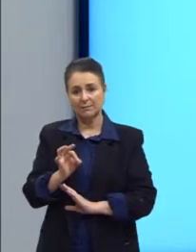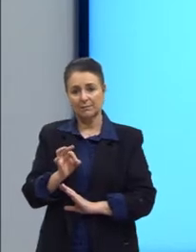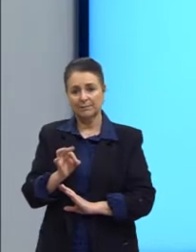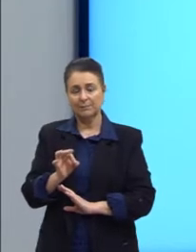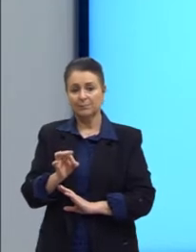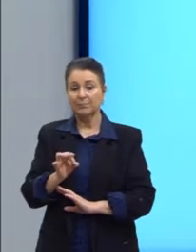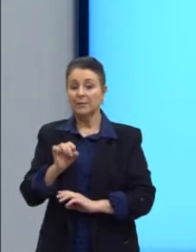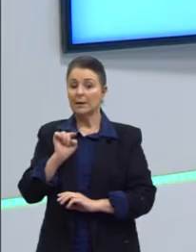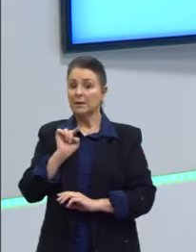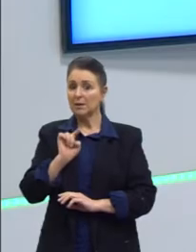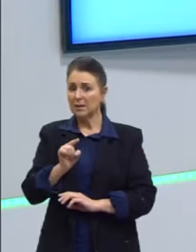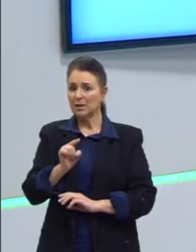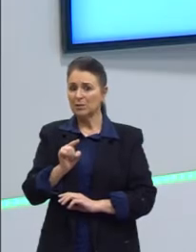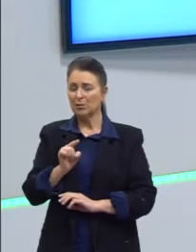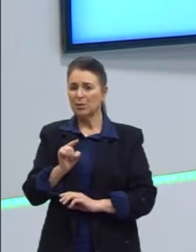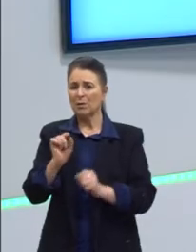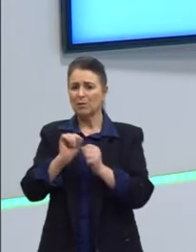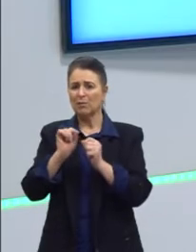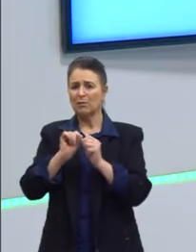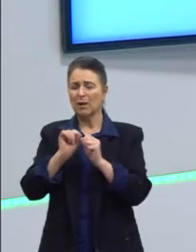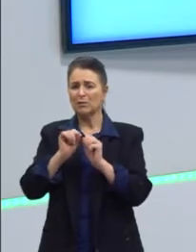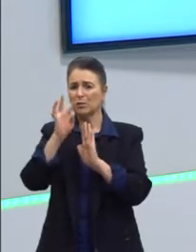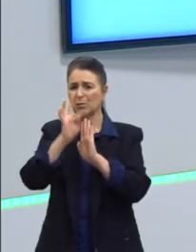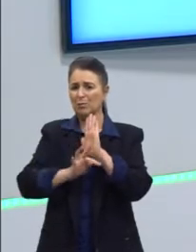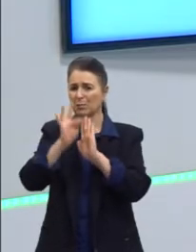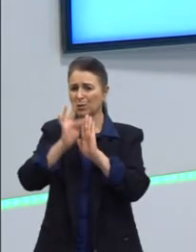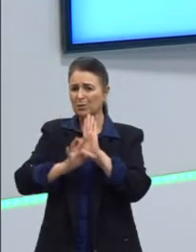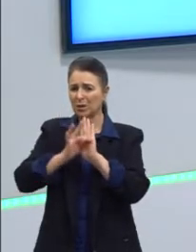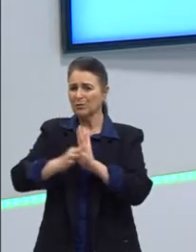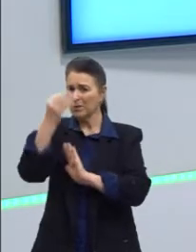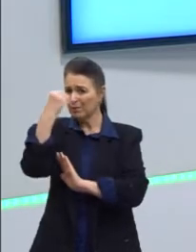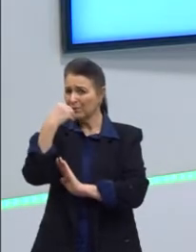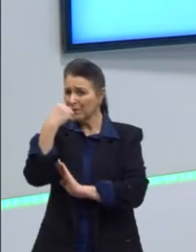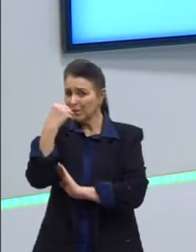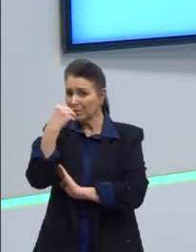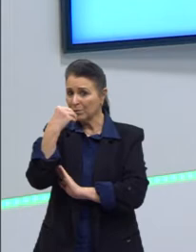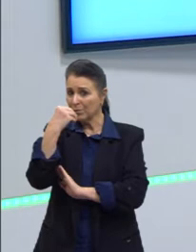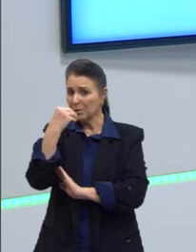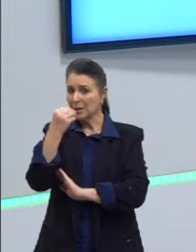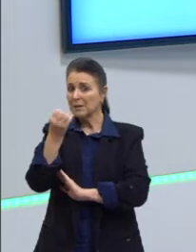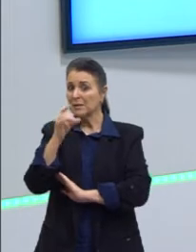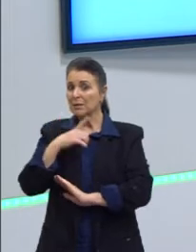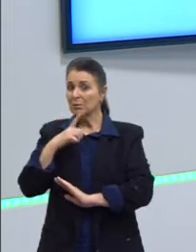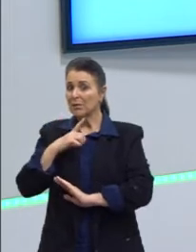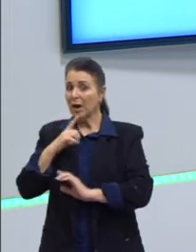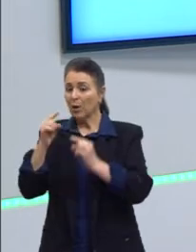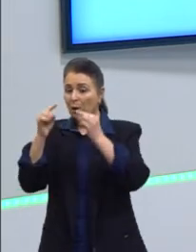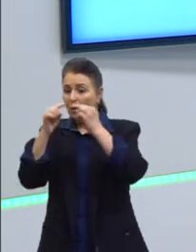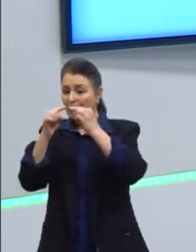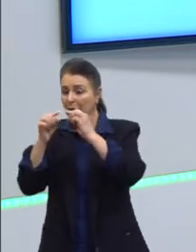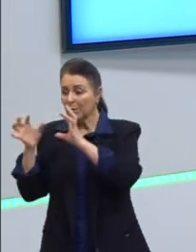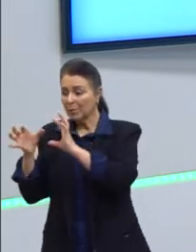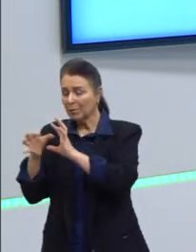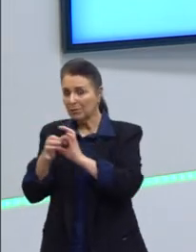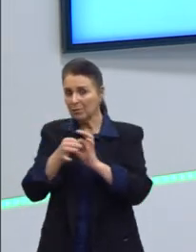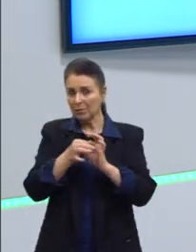E isso empobrece o meu texto se não estiver de acordo com o contexto em que eu aplicar essas palavras.